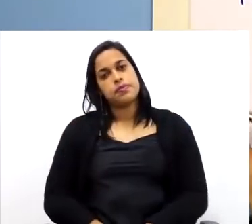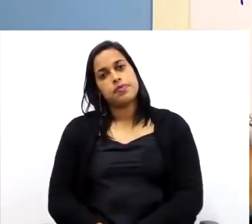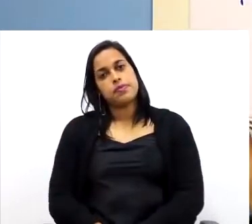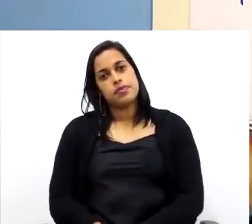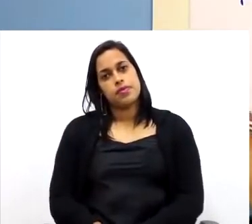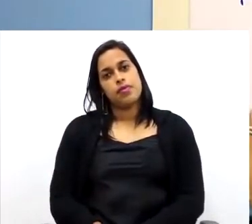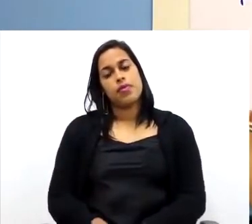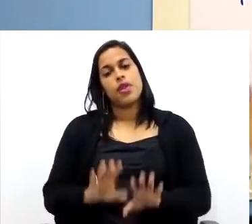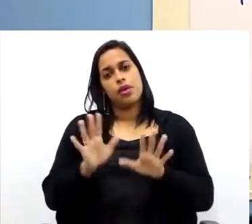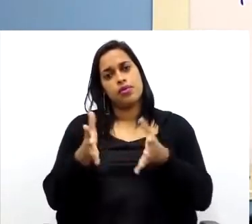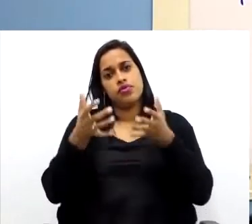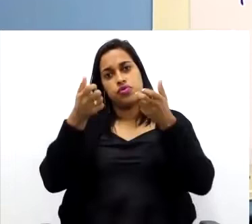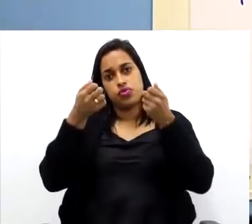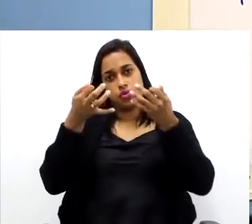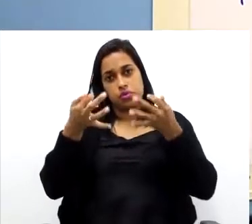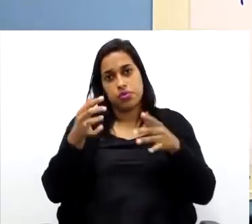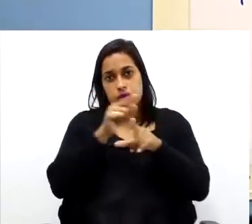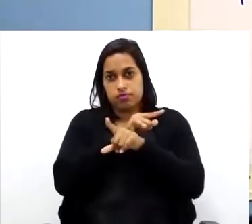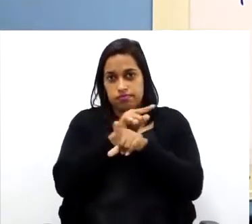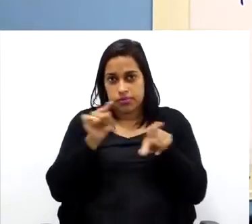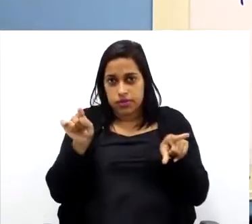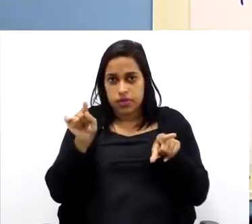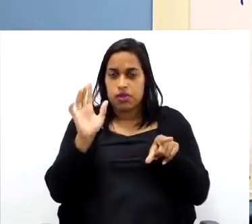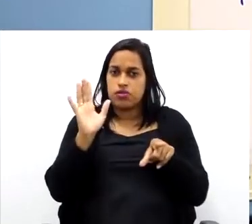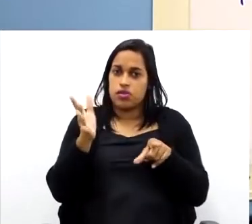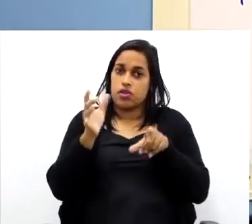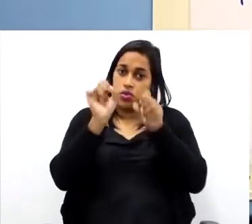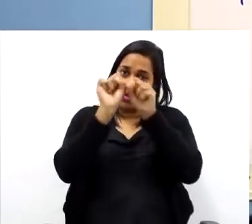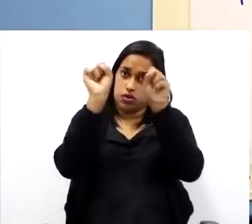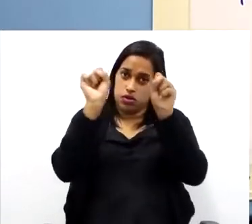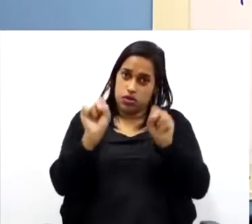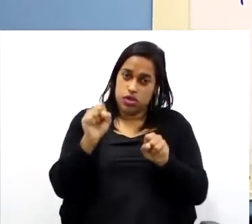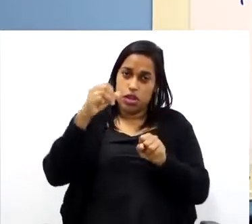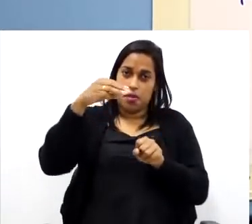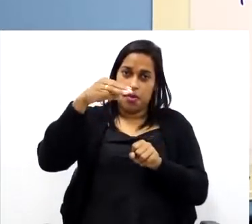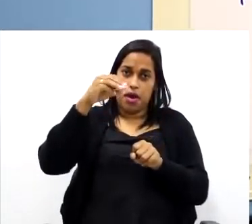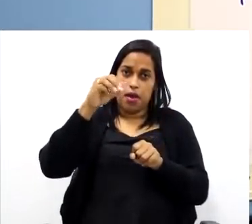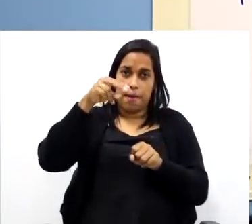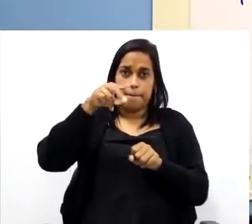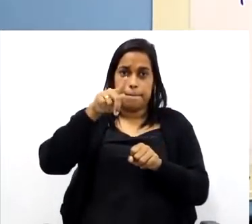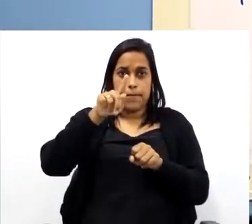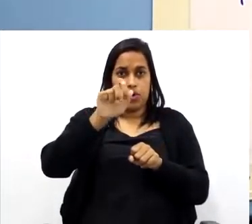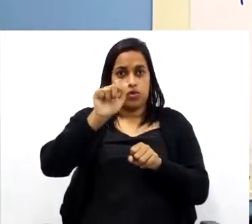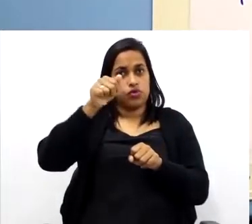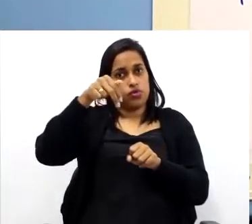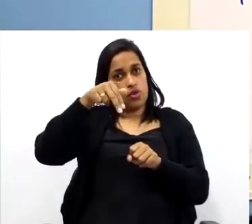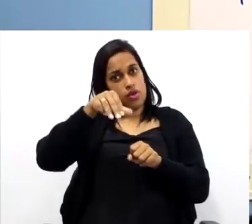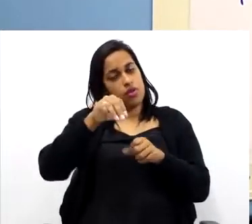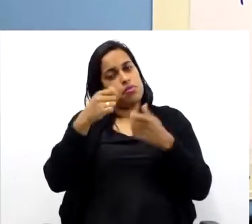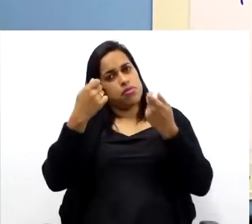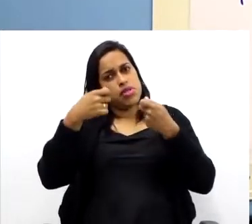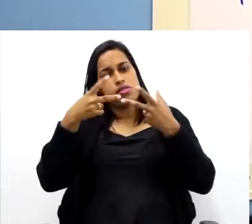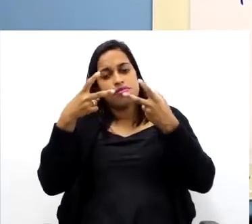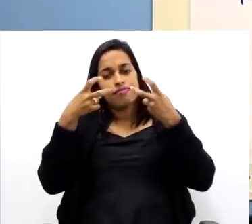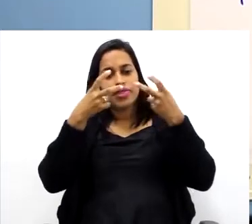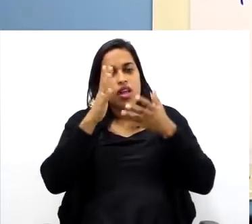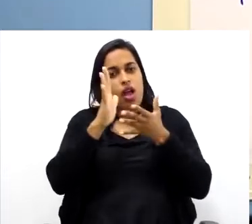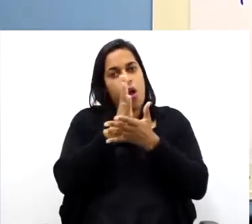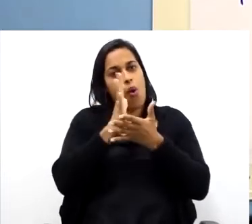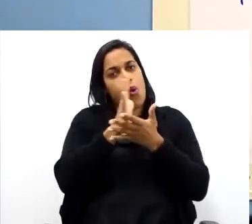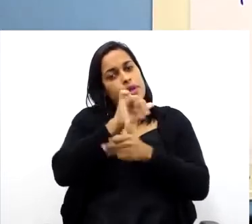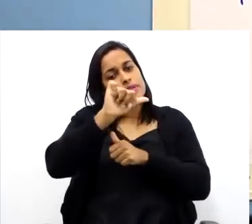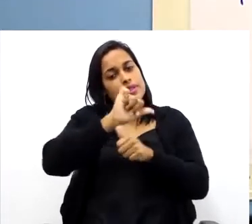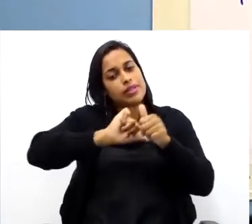Como eu disse a vocês, no sistema mongeano, algumas adaptações a gente tem que fazer. O observador está vendo todo o